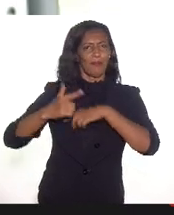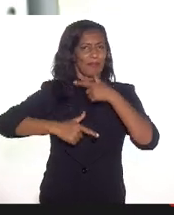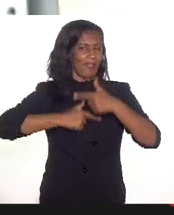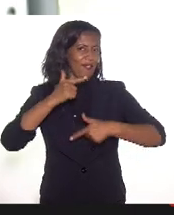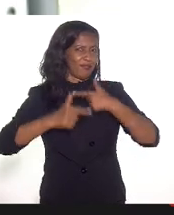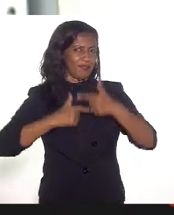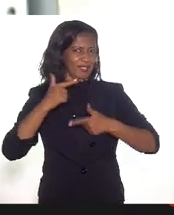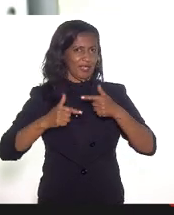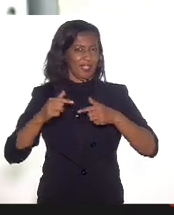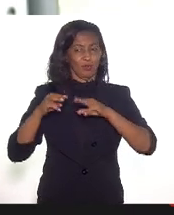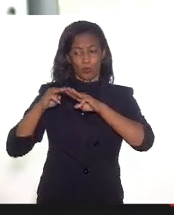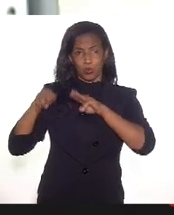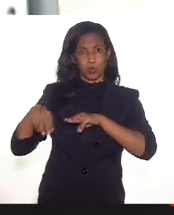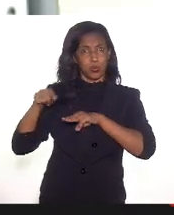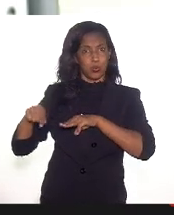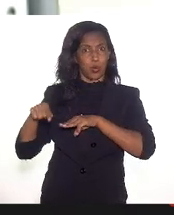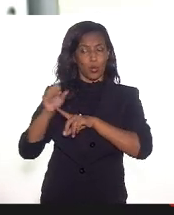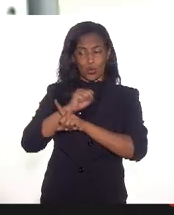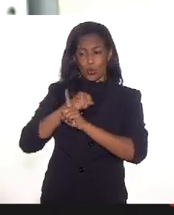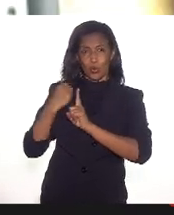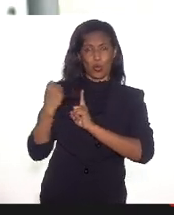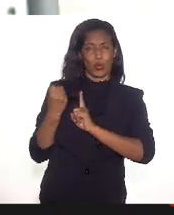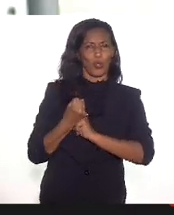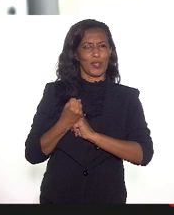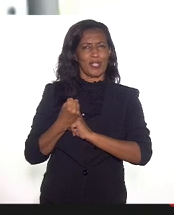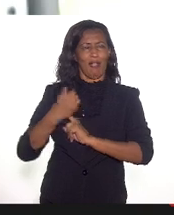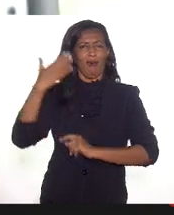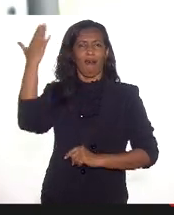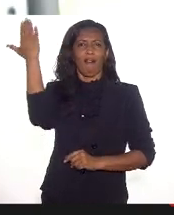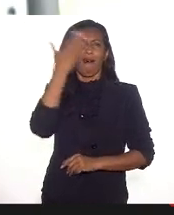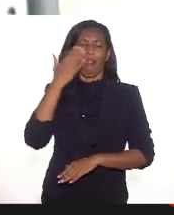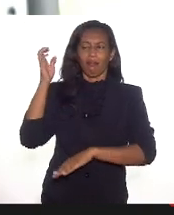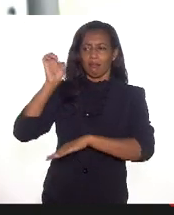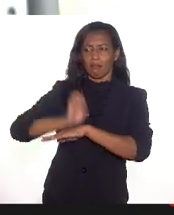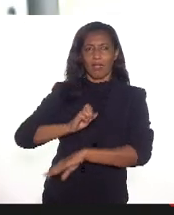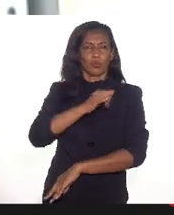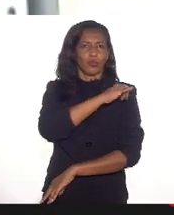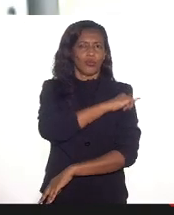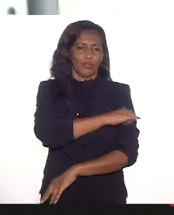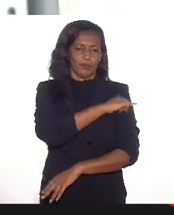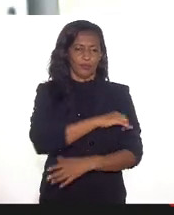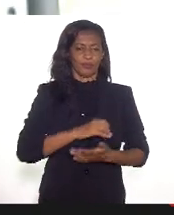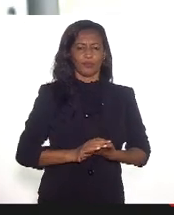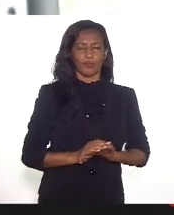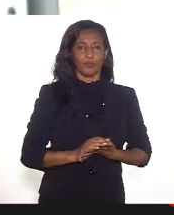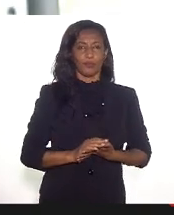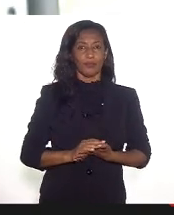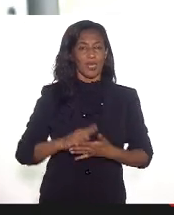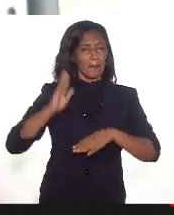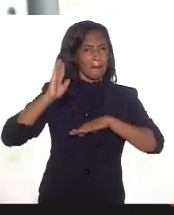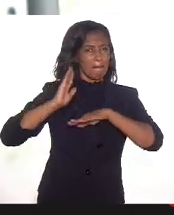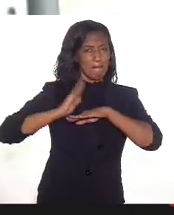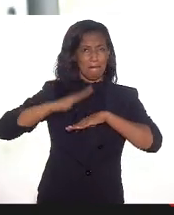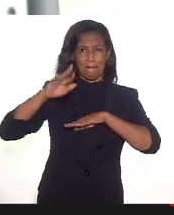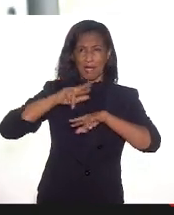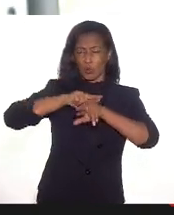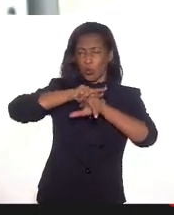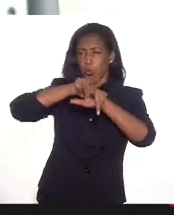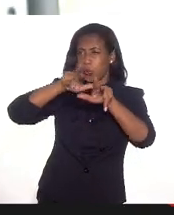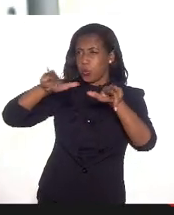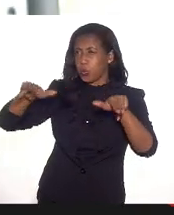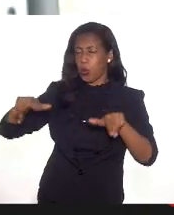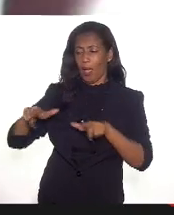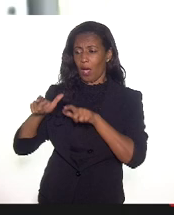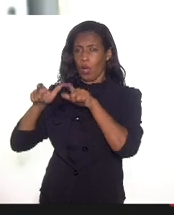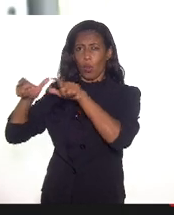museologia social está presente no estado do Rio de Janeiro, nas mais diversas regiões.